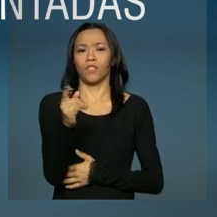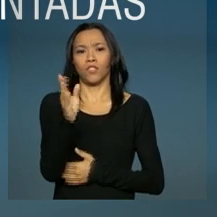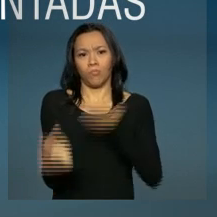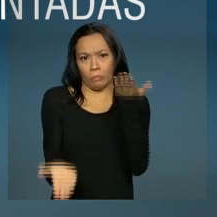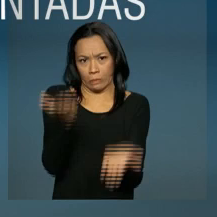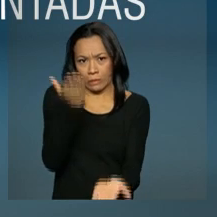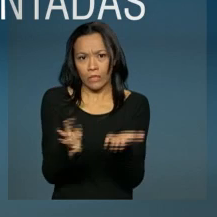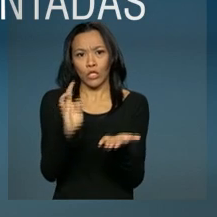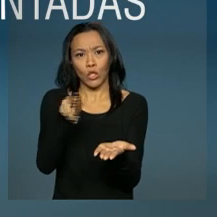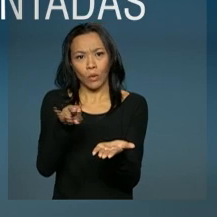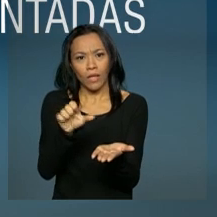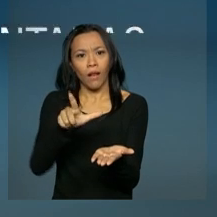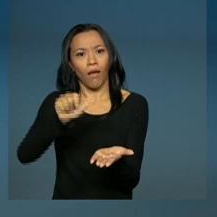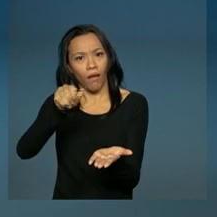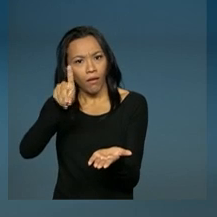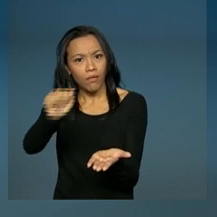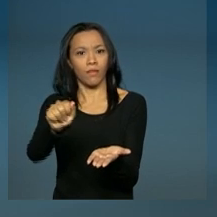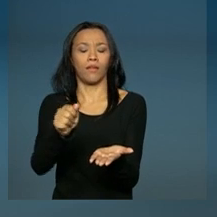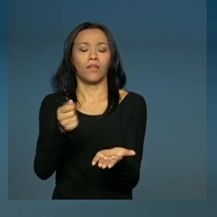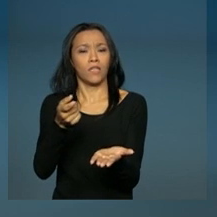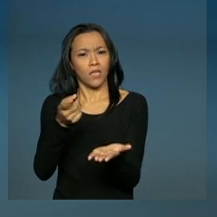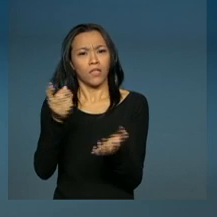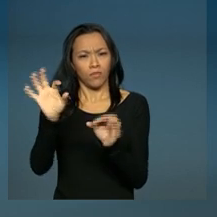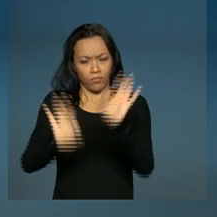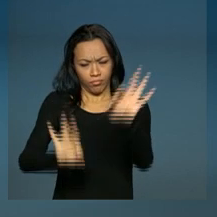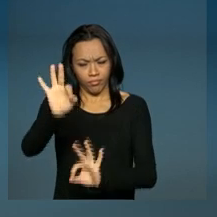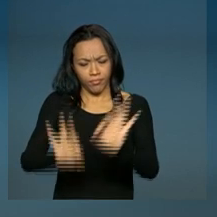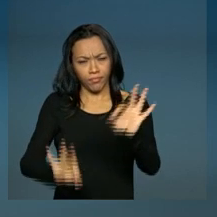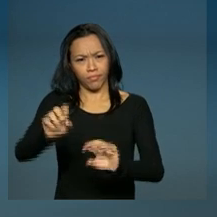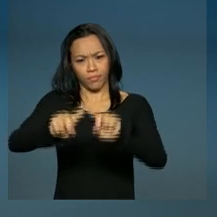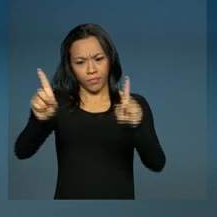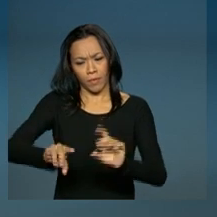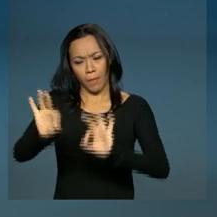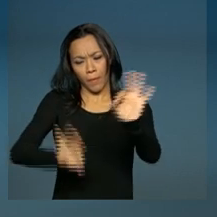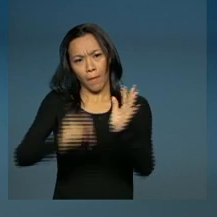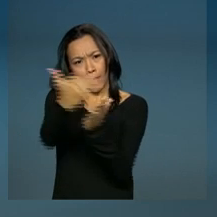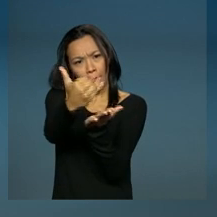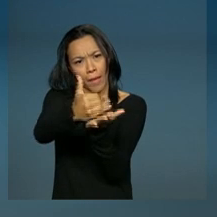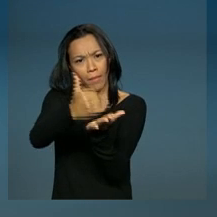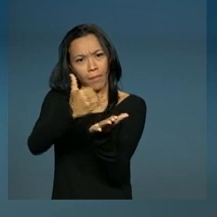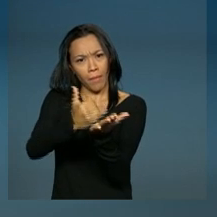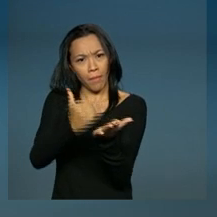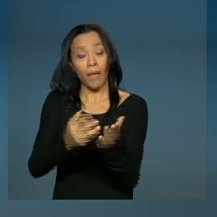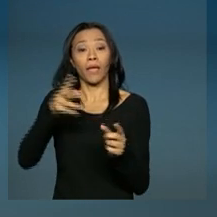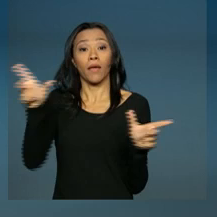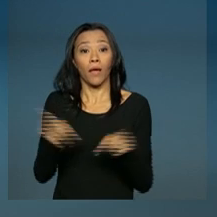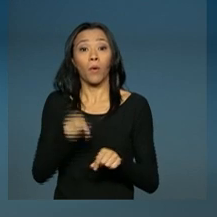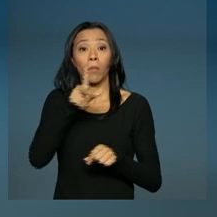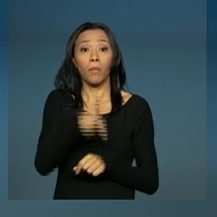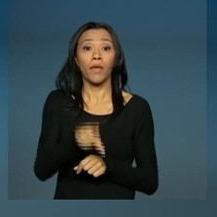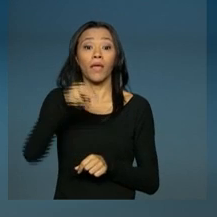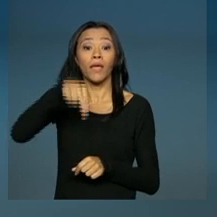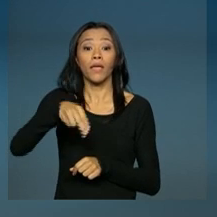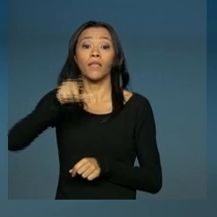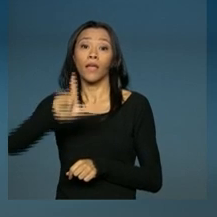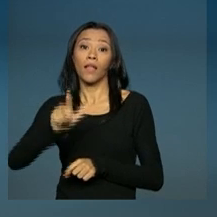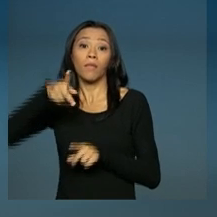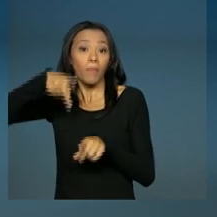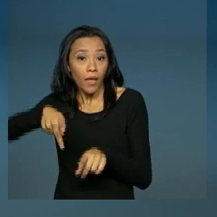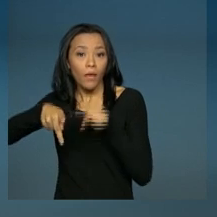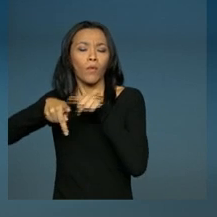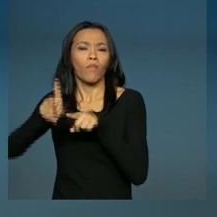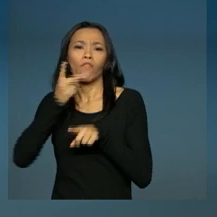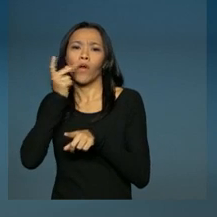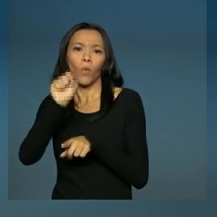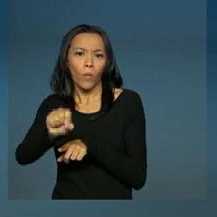movimentadas. De acordo com as projeções do Plano Nacional de Logística Portuária, o PNLP, o volume de movimentação